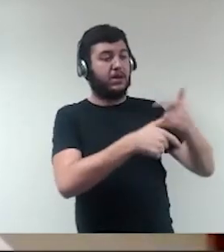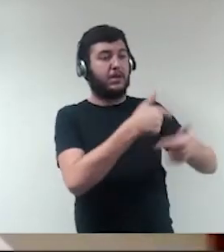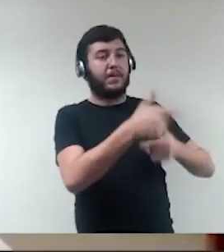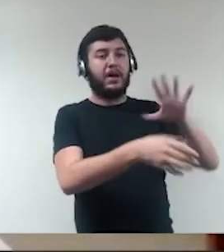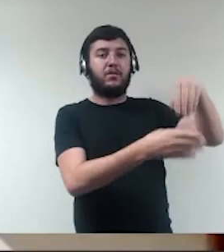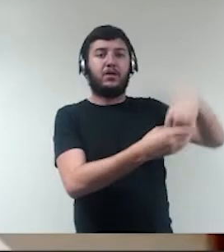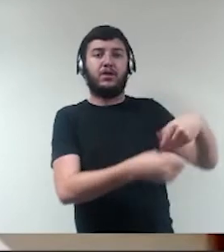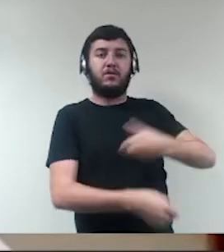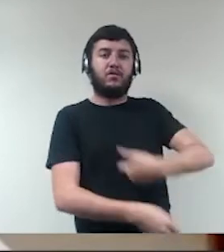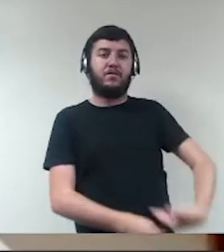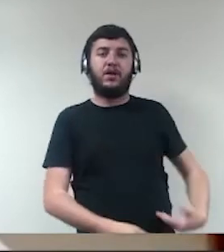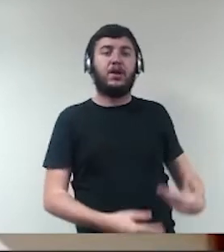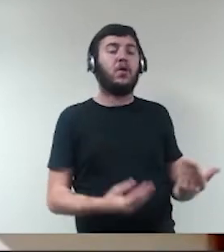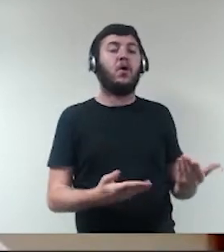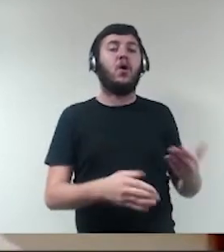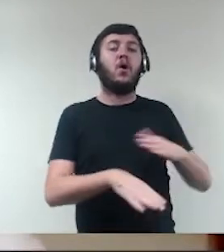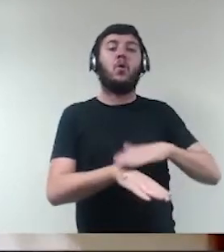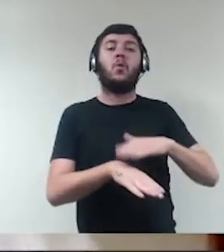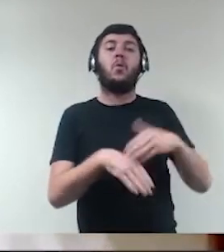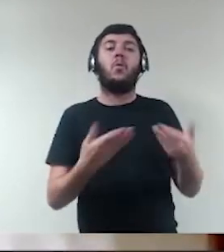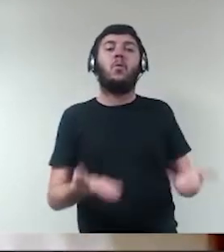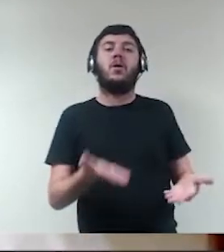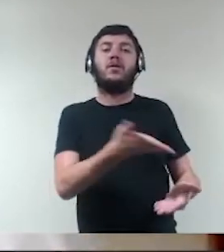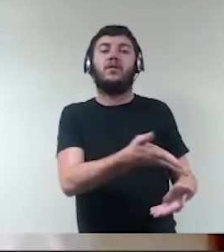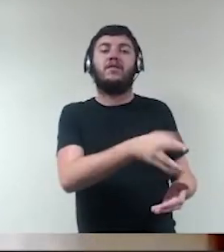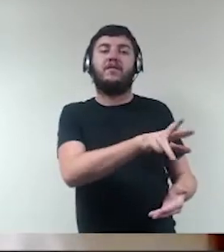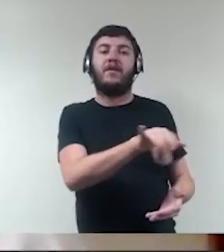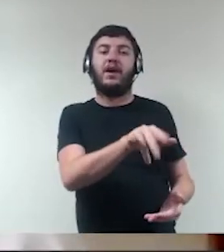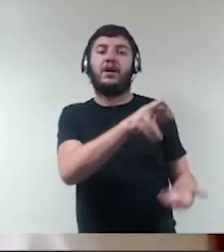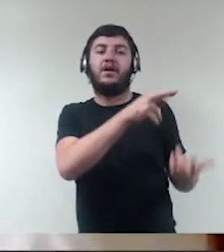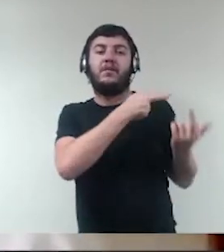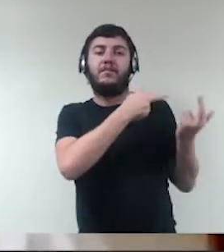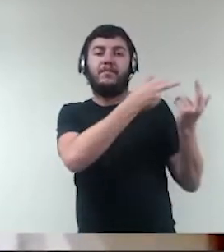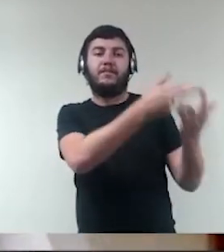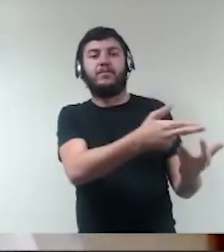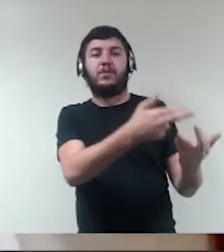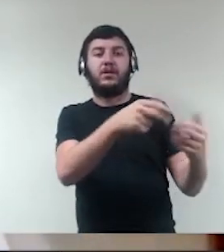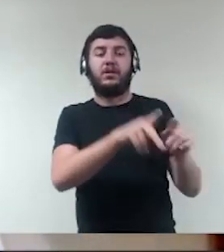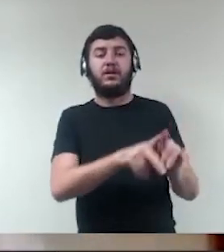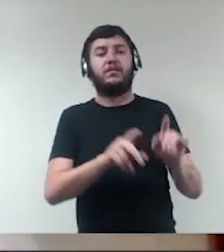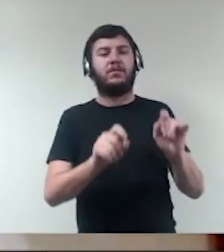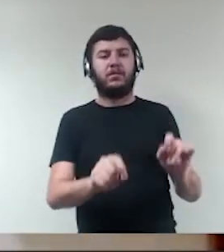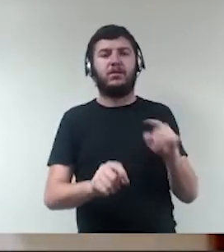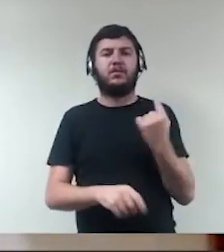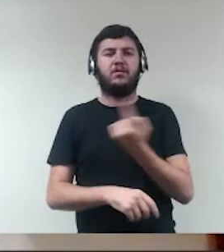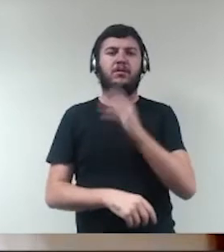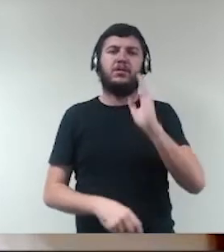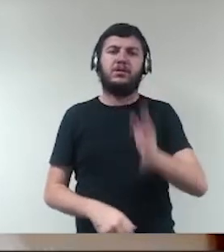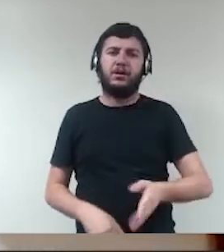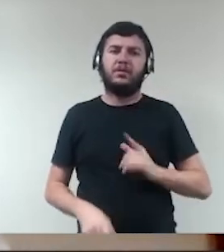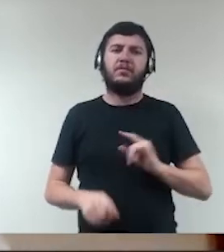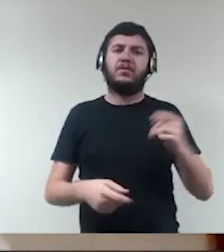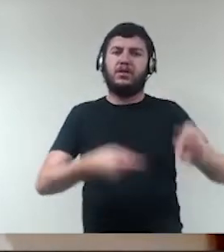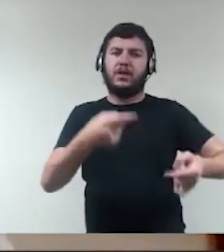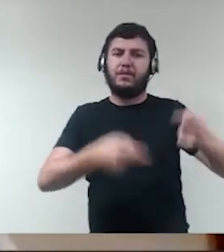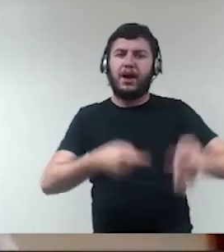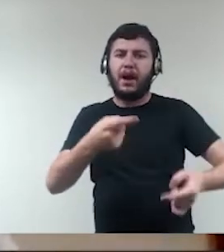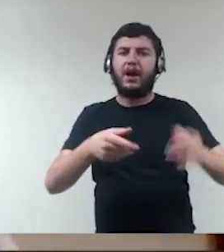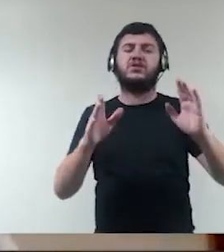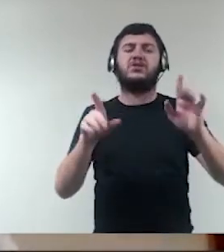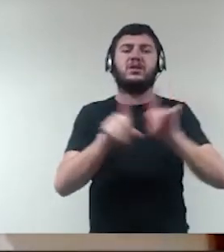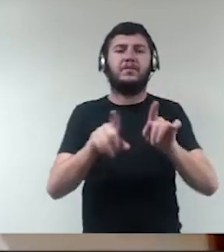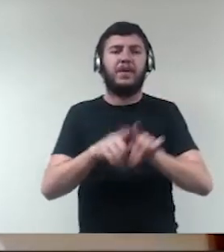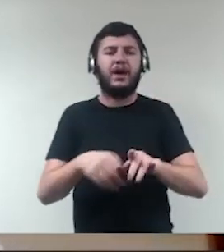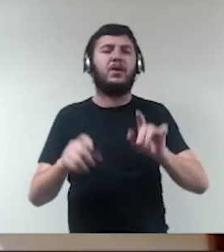ser responsabilizados e aí nós temos um pêndulo que já já esteve num local a jurisprudência